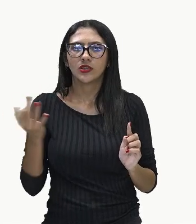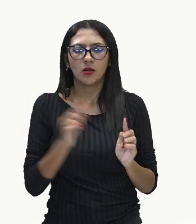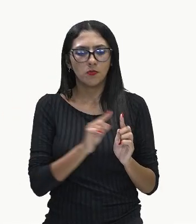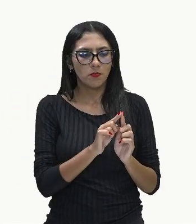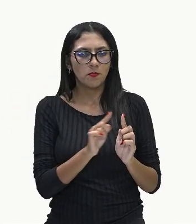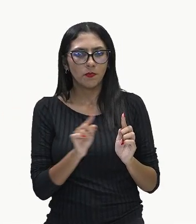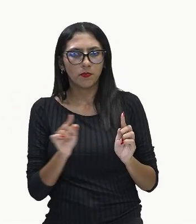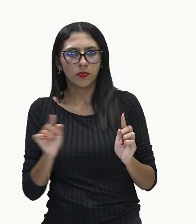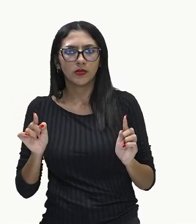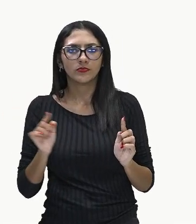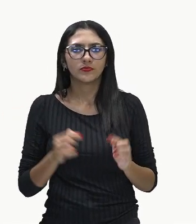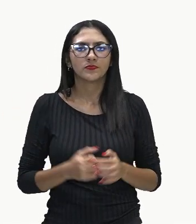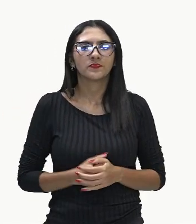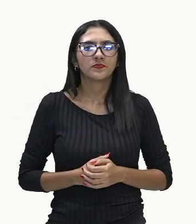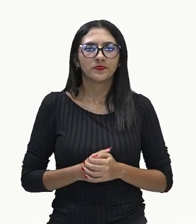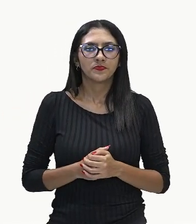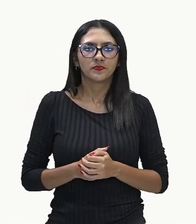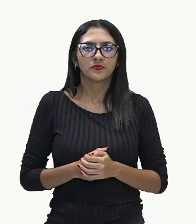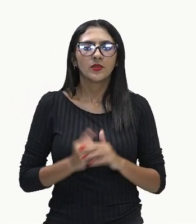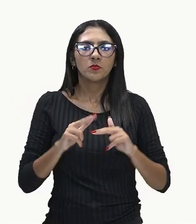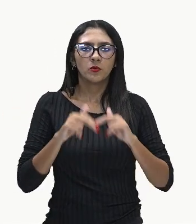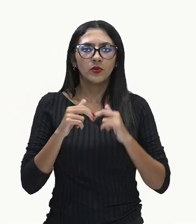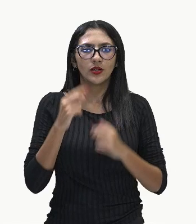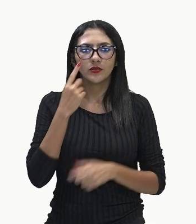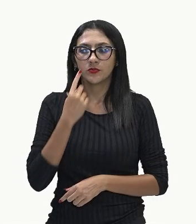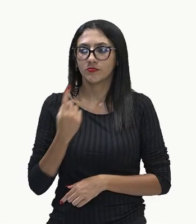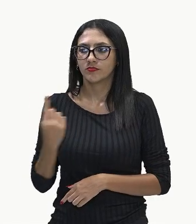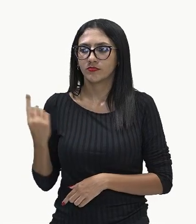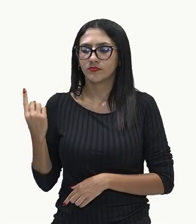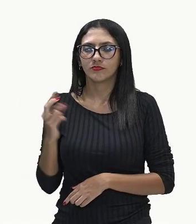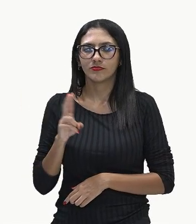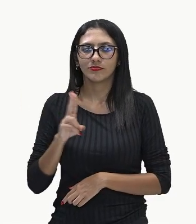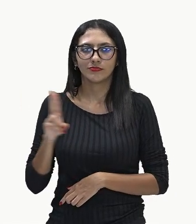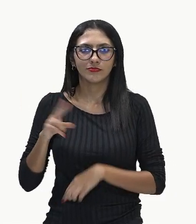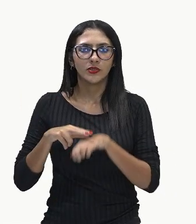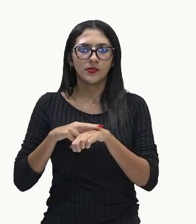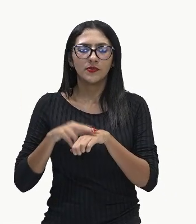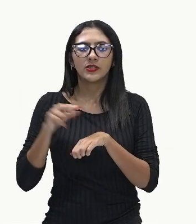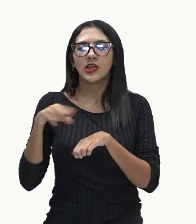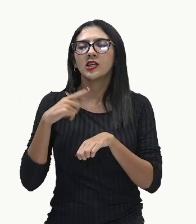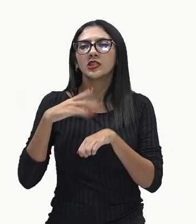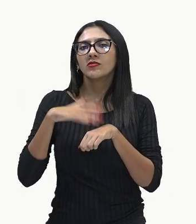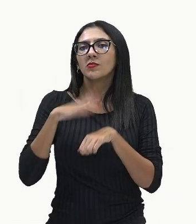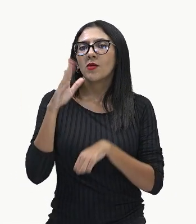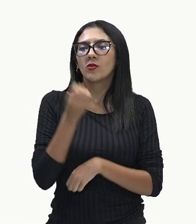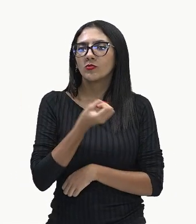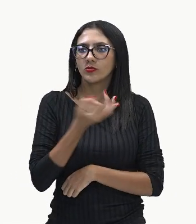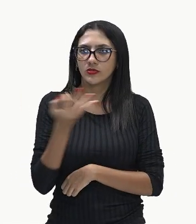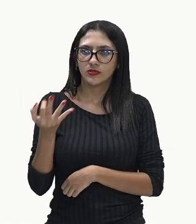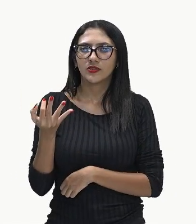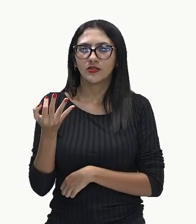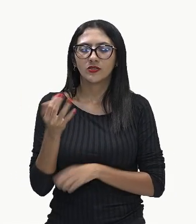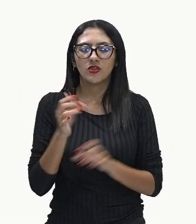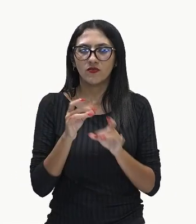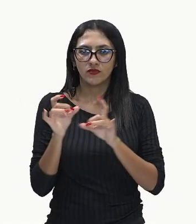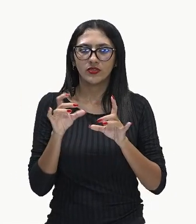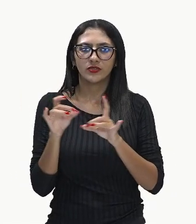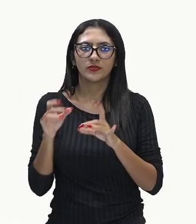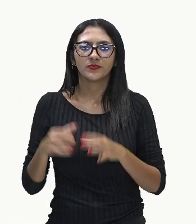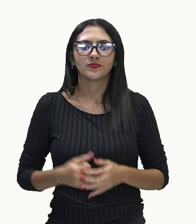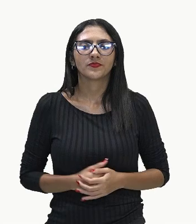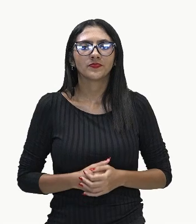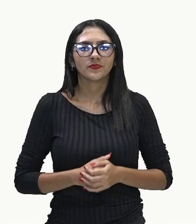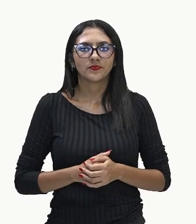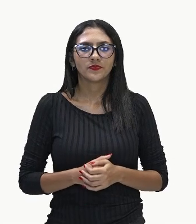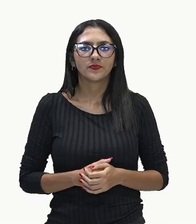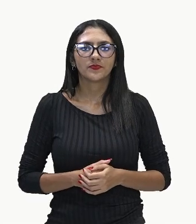Chevrolet foi a marca que mais vendeu carros no Brasil em 2017, ok? com aquela